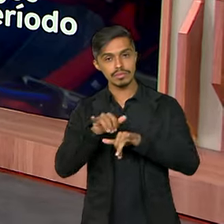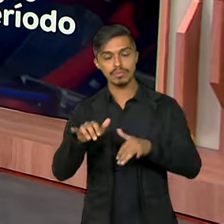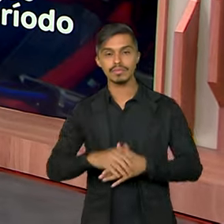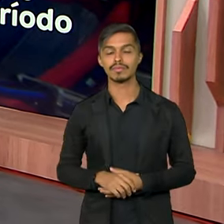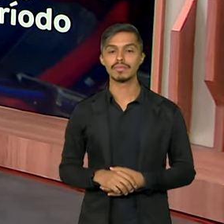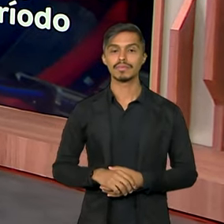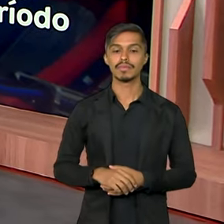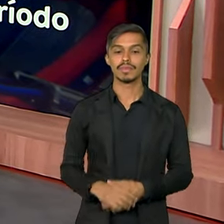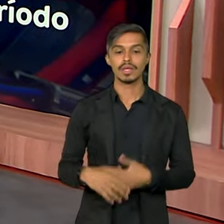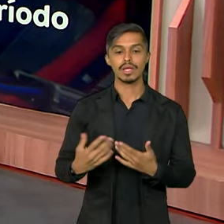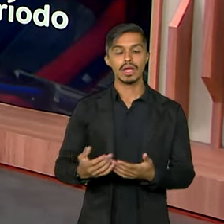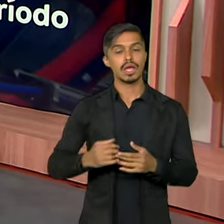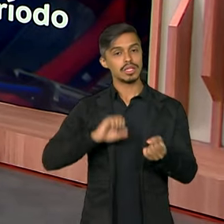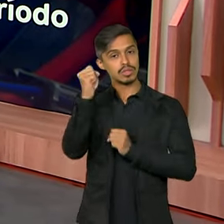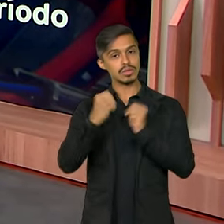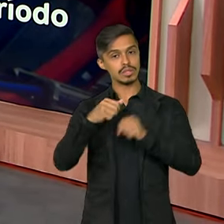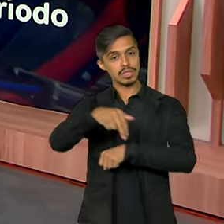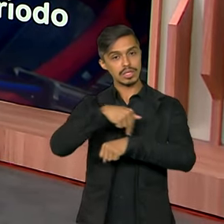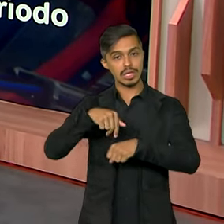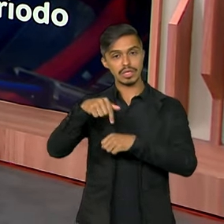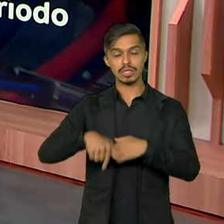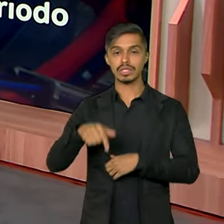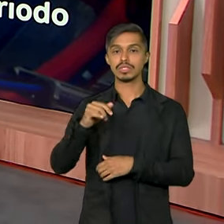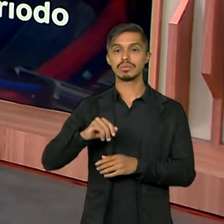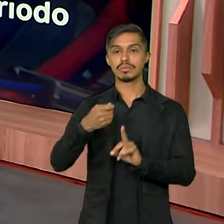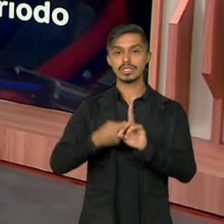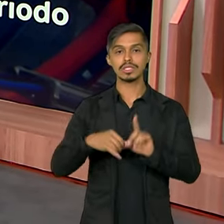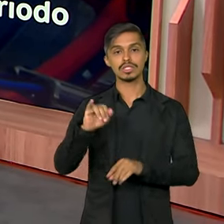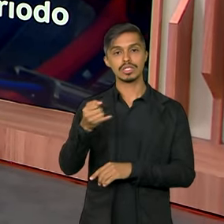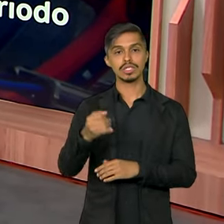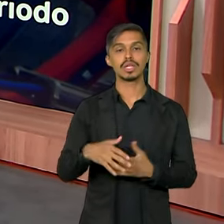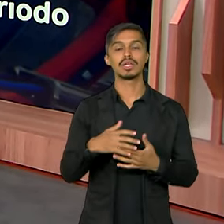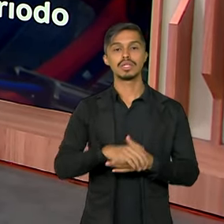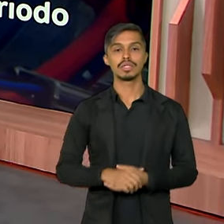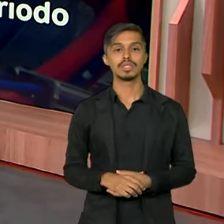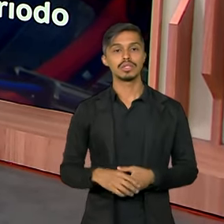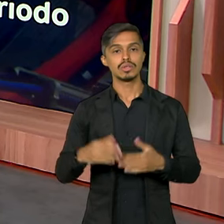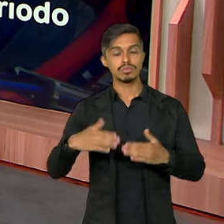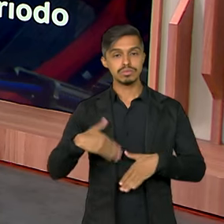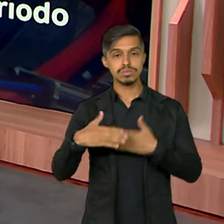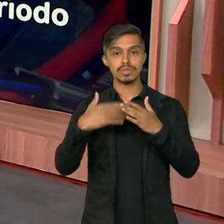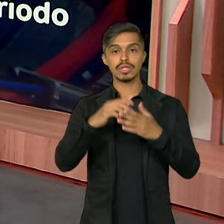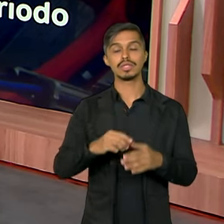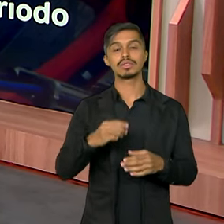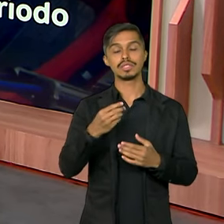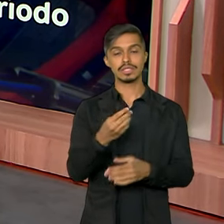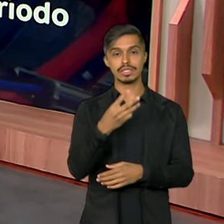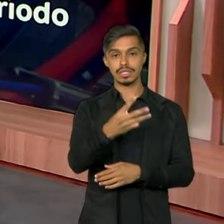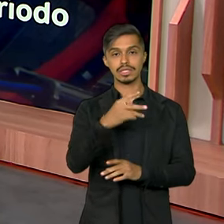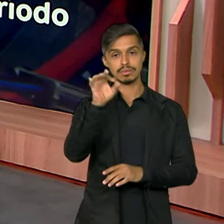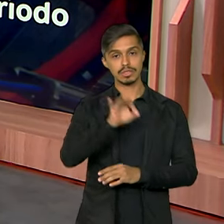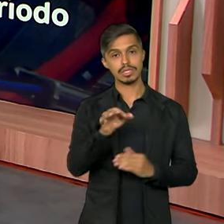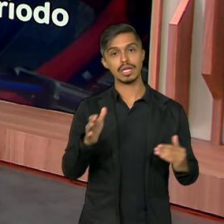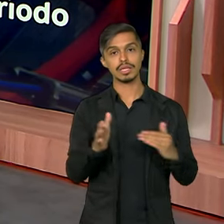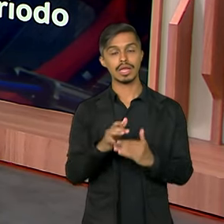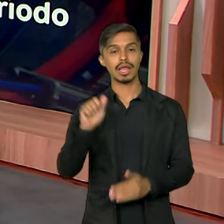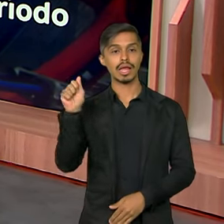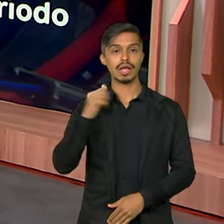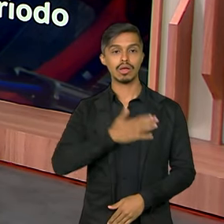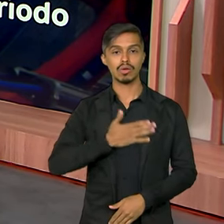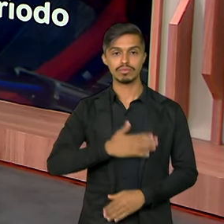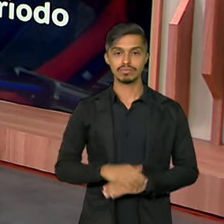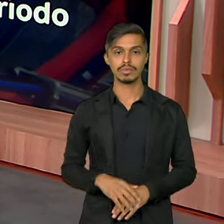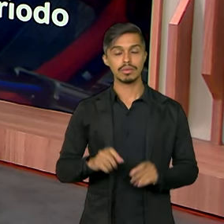indústria nacional. De janeiro a agosto deste ano, o setor aumentou a produção em 3%. Já o número de